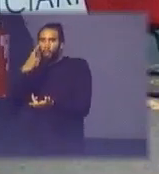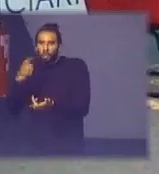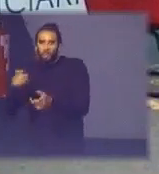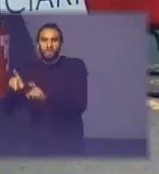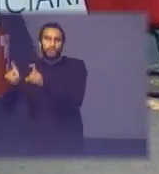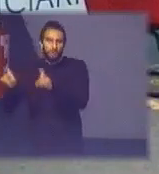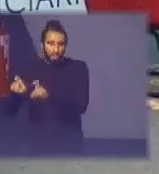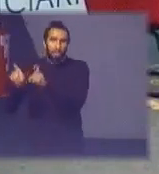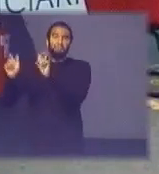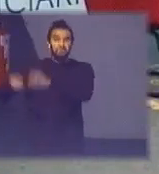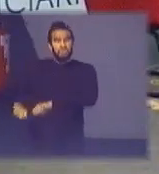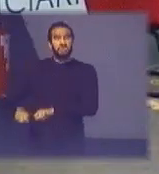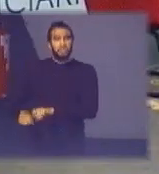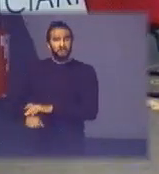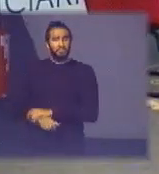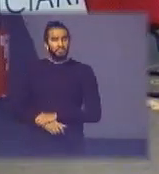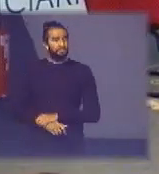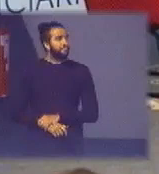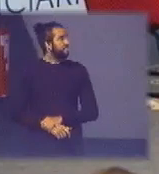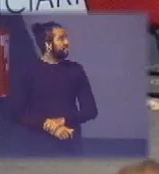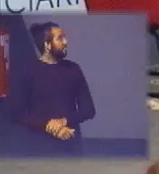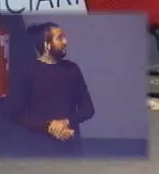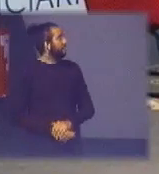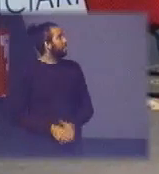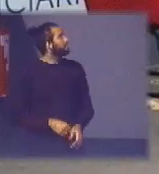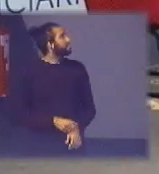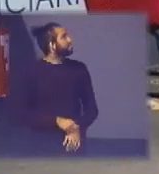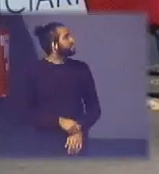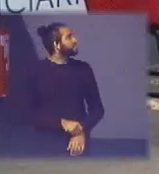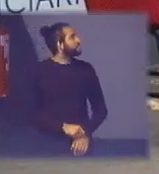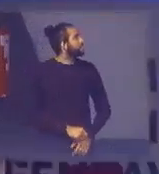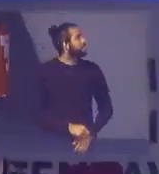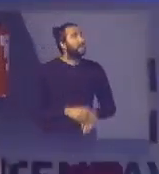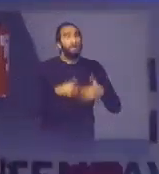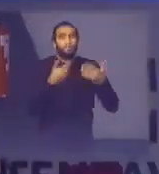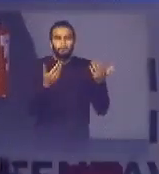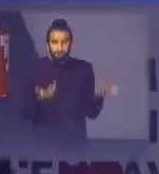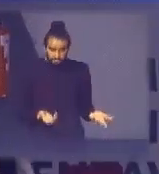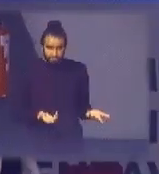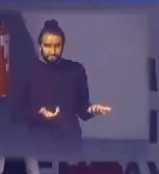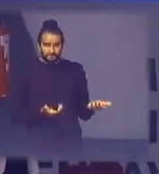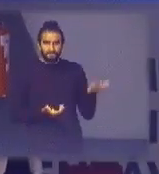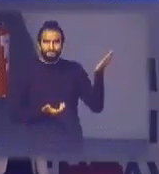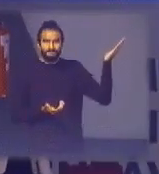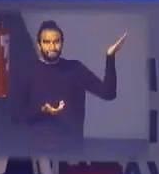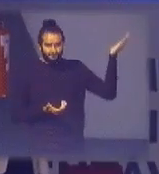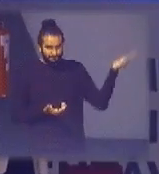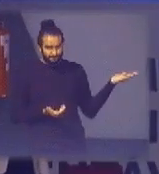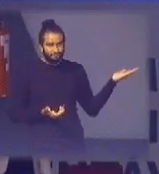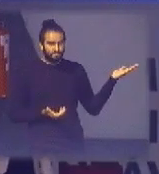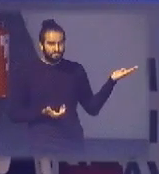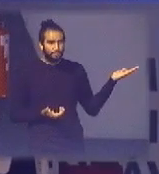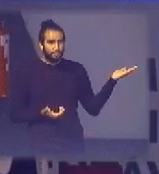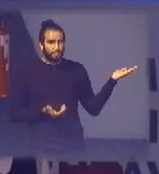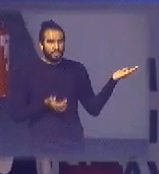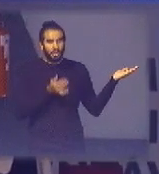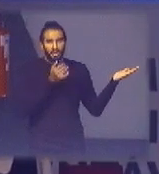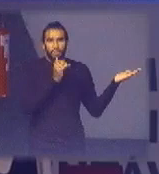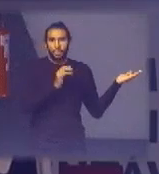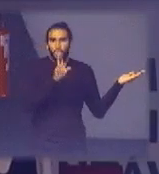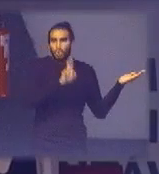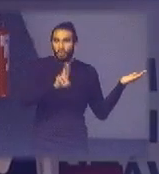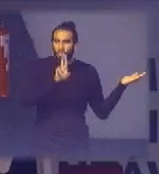coloca em tela então situações como essa usuais da mineração